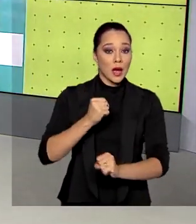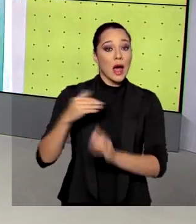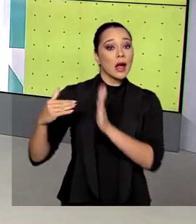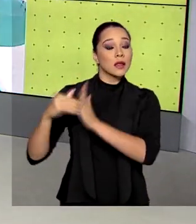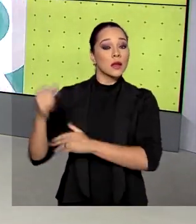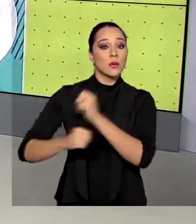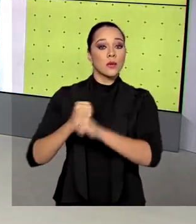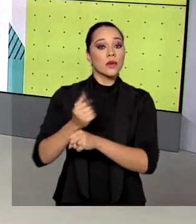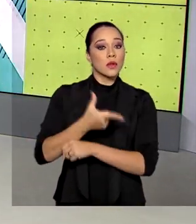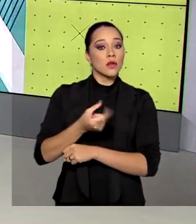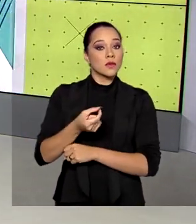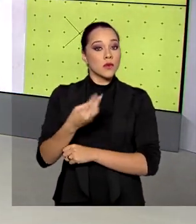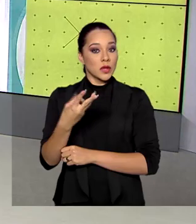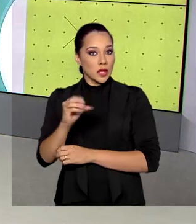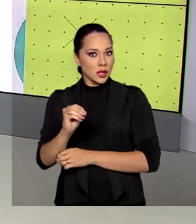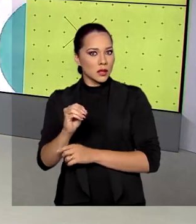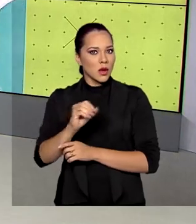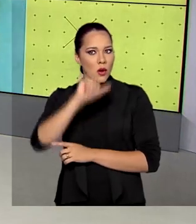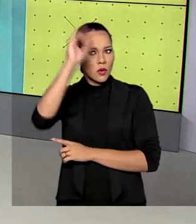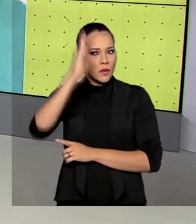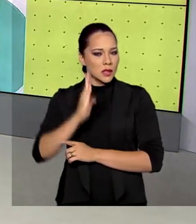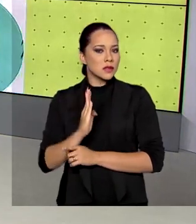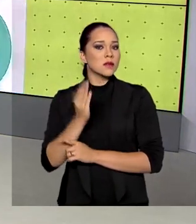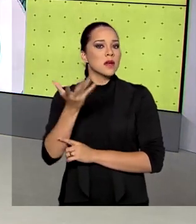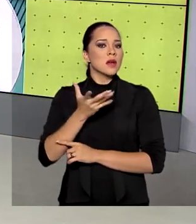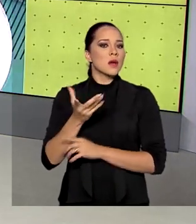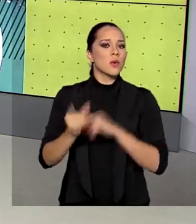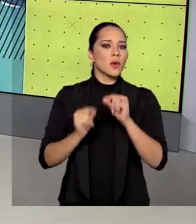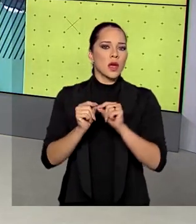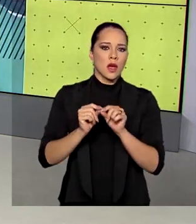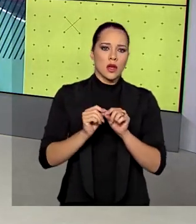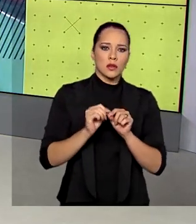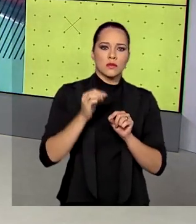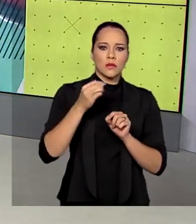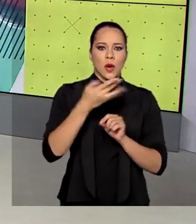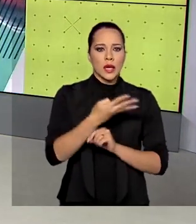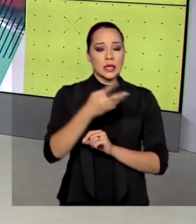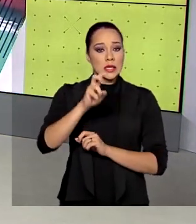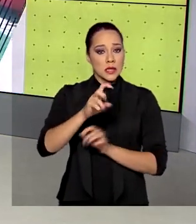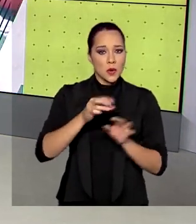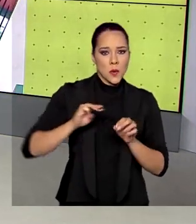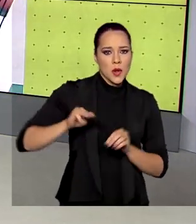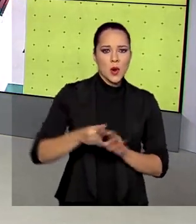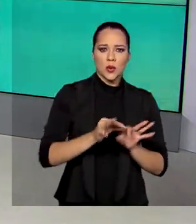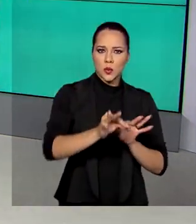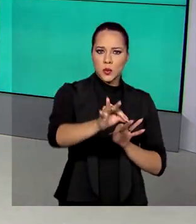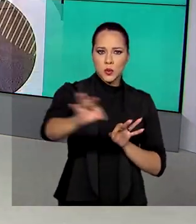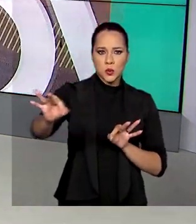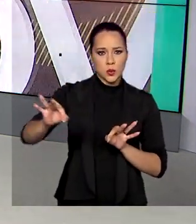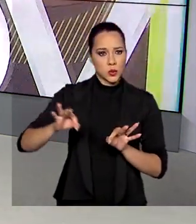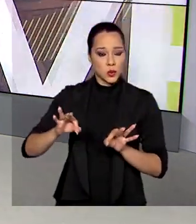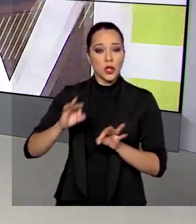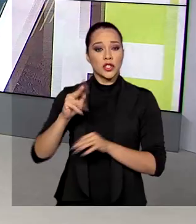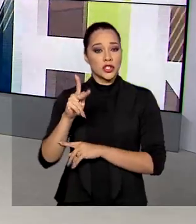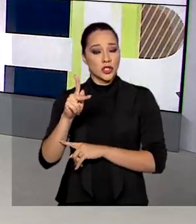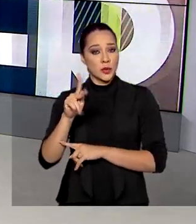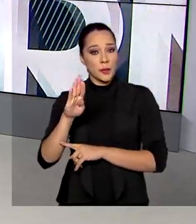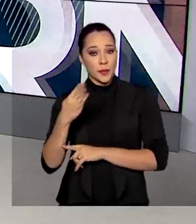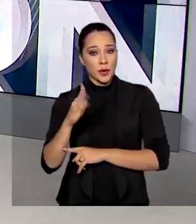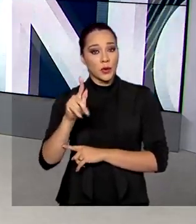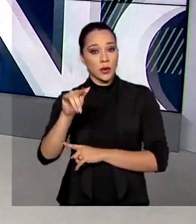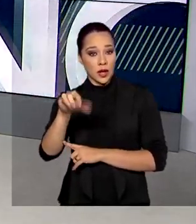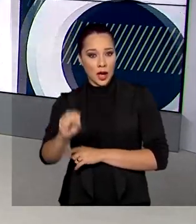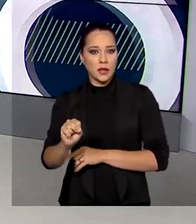espera que o país possa gerar 45 milhões de metros cúbicos por dia de biogás e derivados como o biometano,